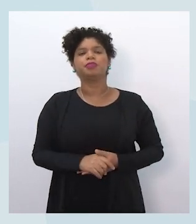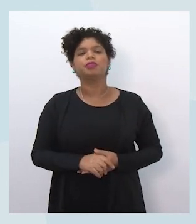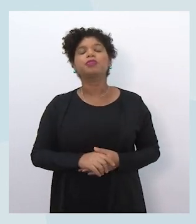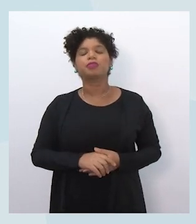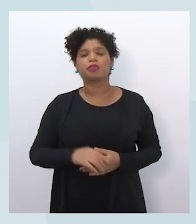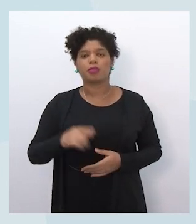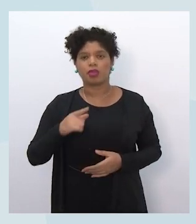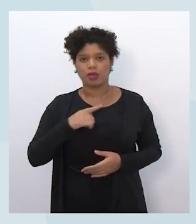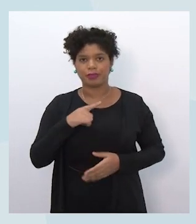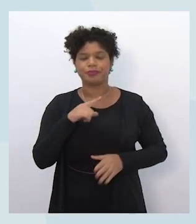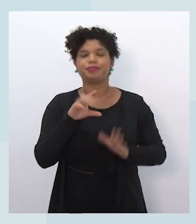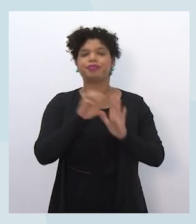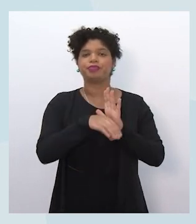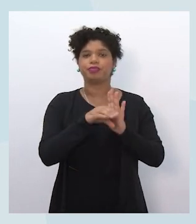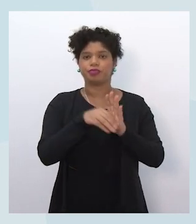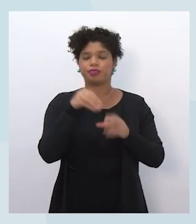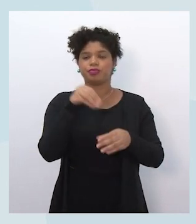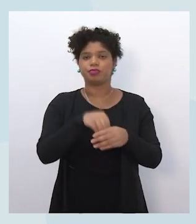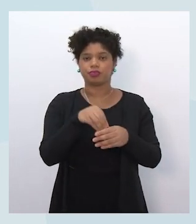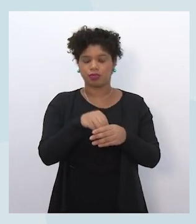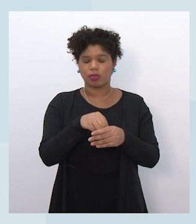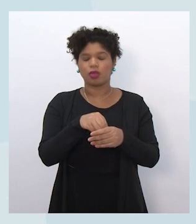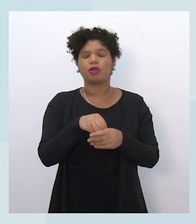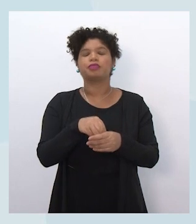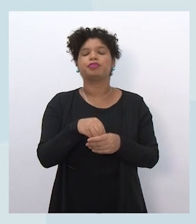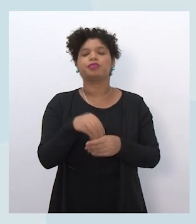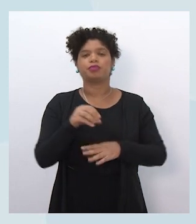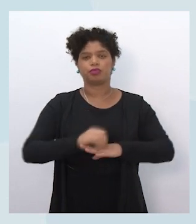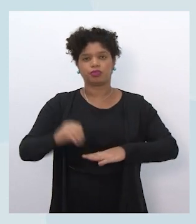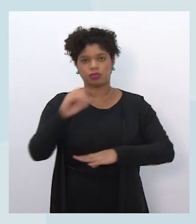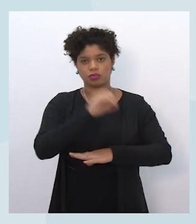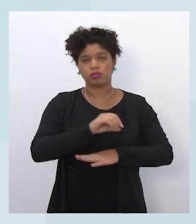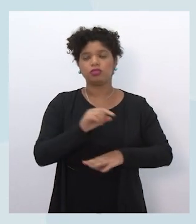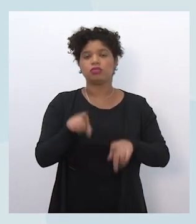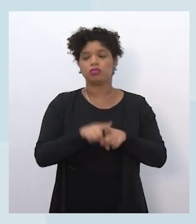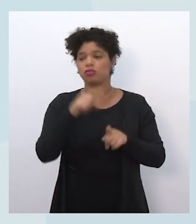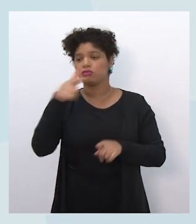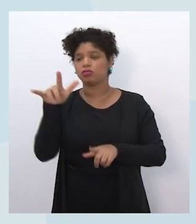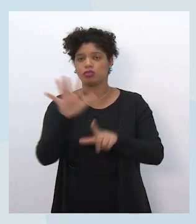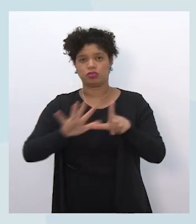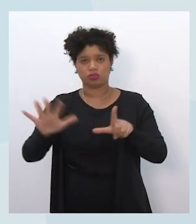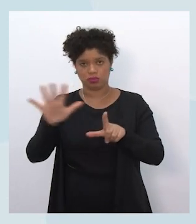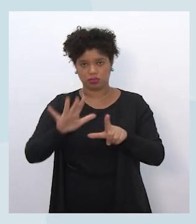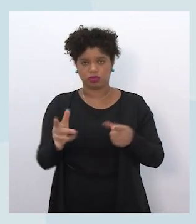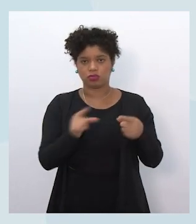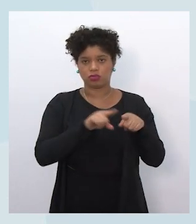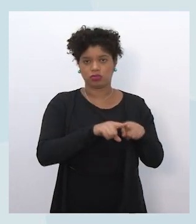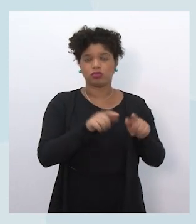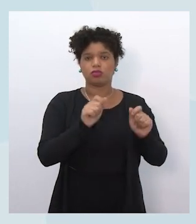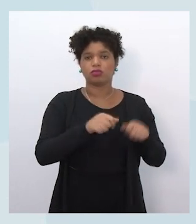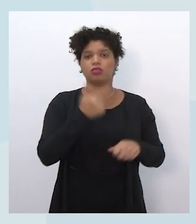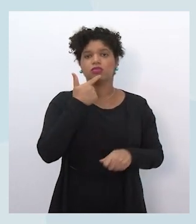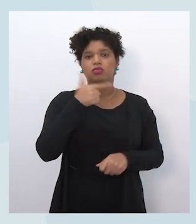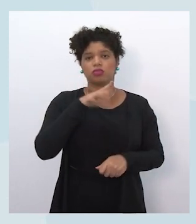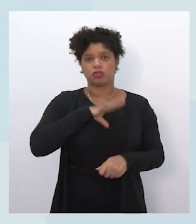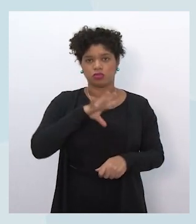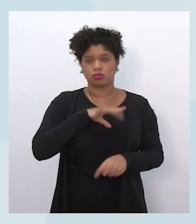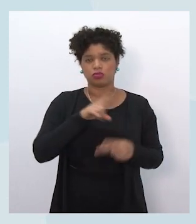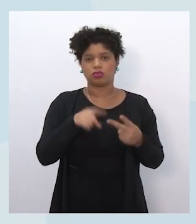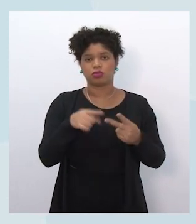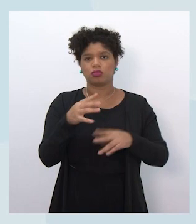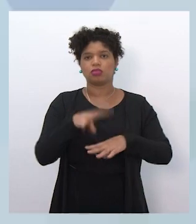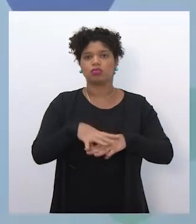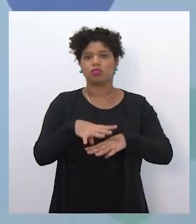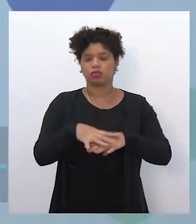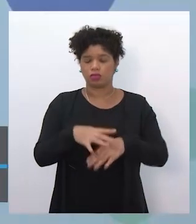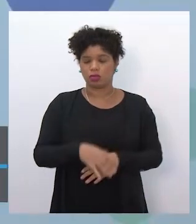conteúdos do centro de mídias e conteúdos de plataformas parceira para reforçar a língua portuguesa e matemática. Para além